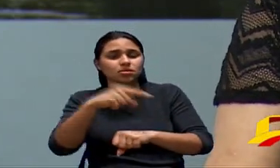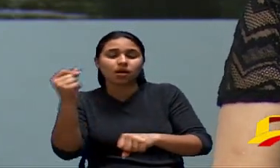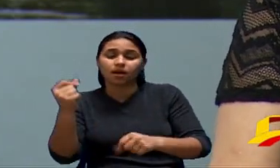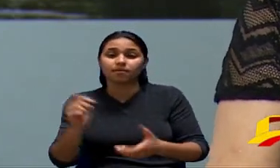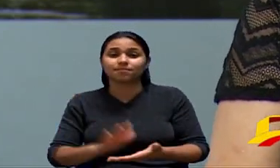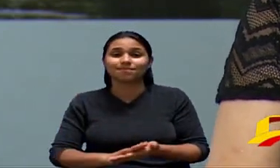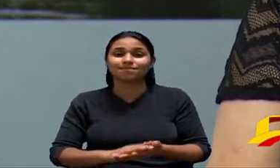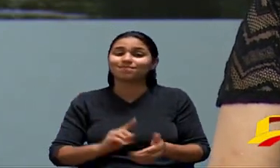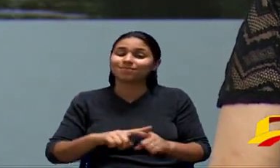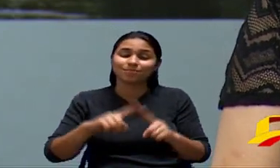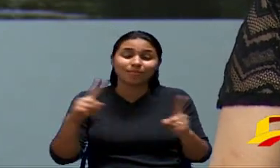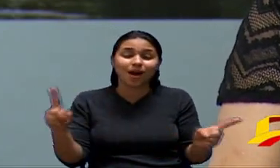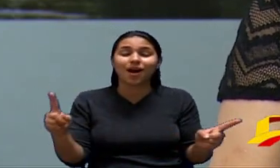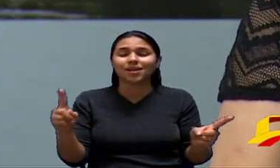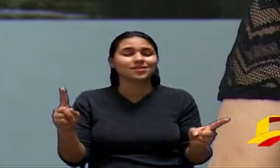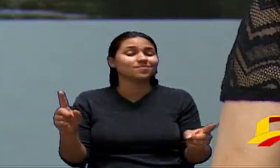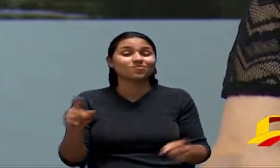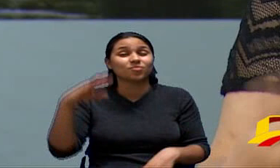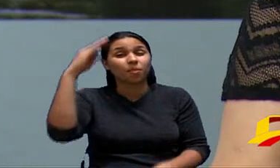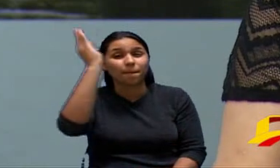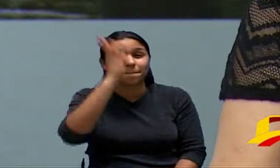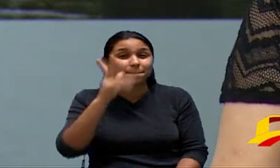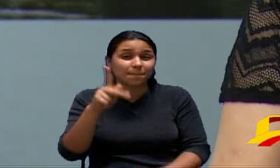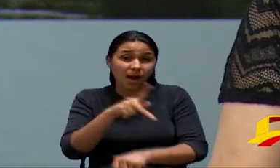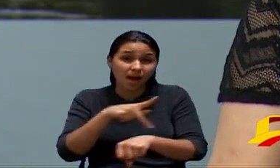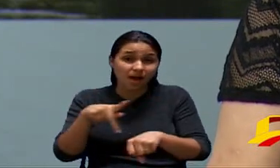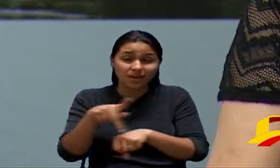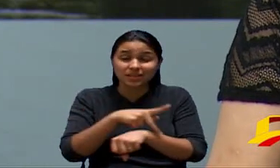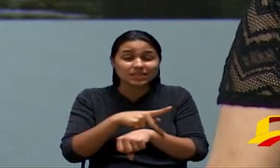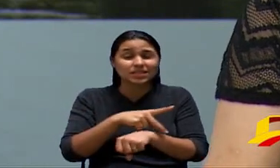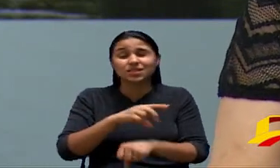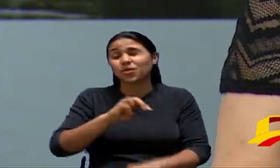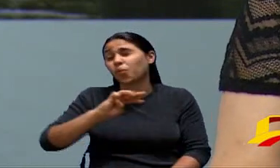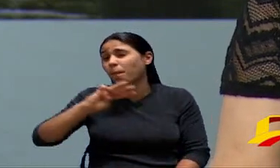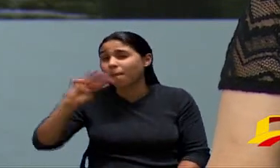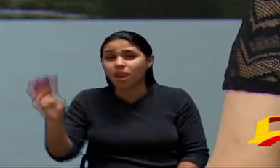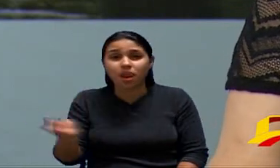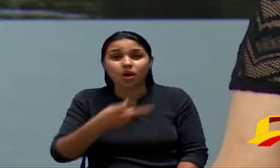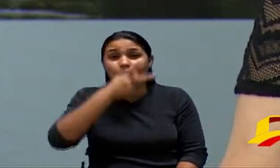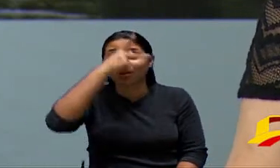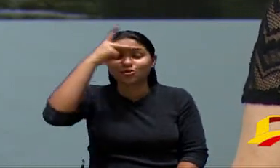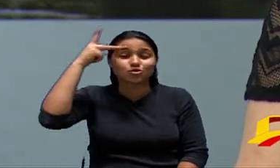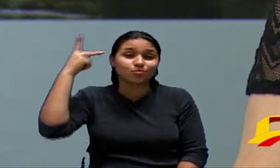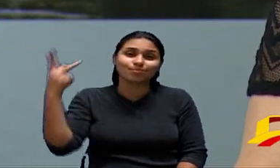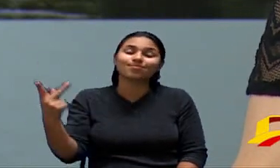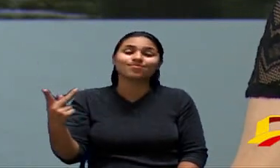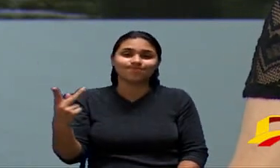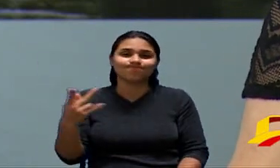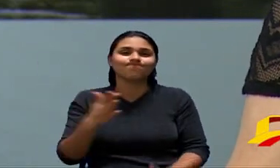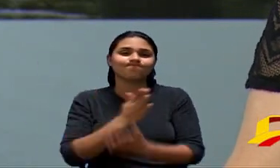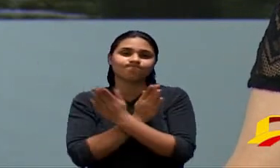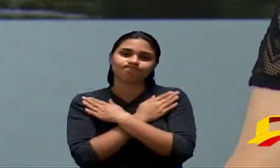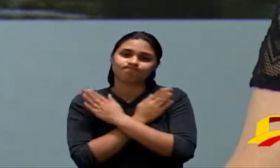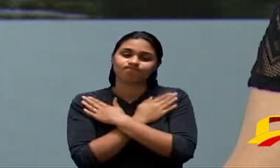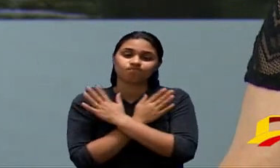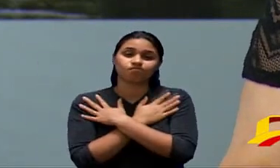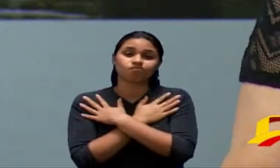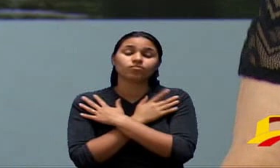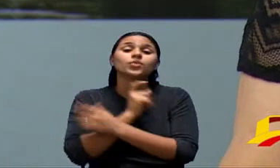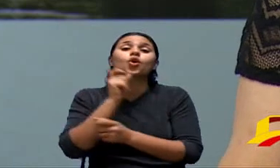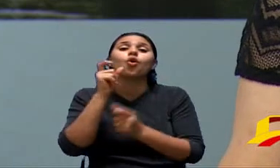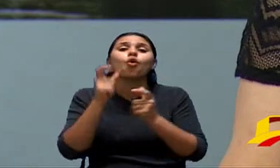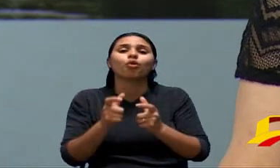país que está com tantos milhões de desempregados em que categoria iriam entrar